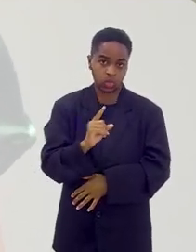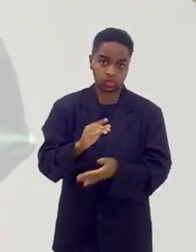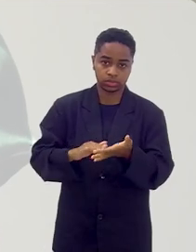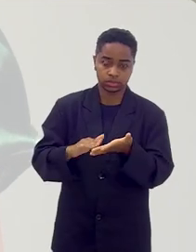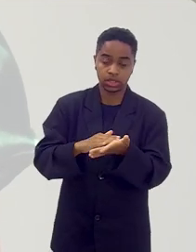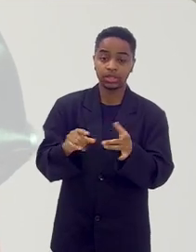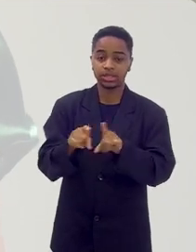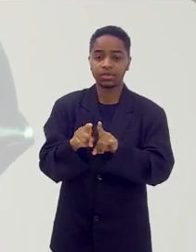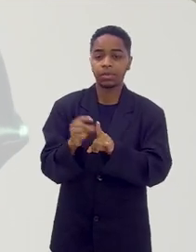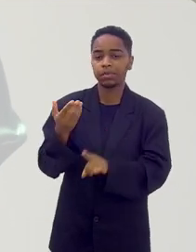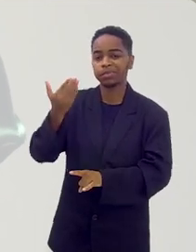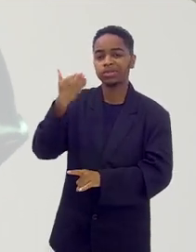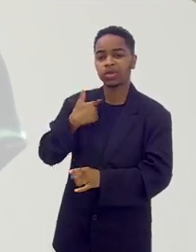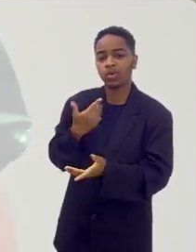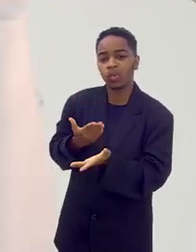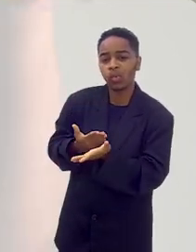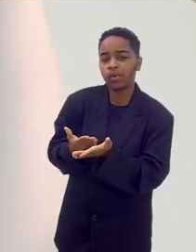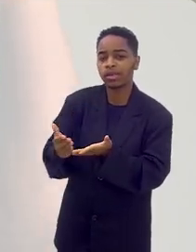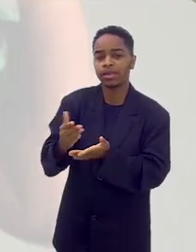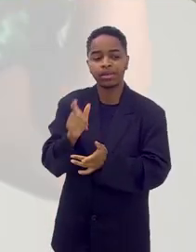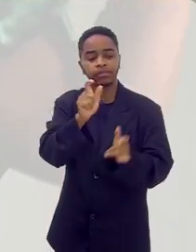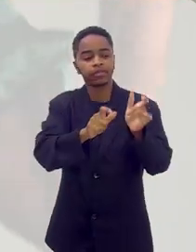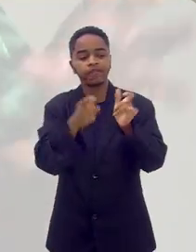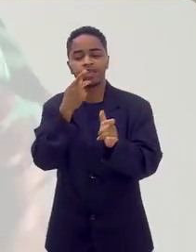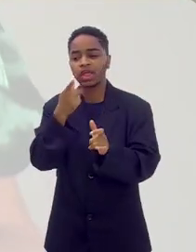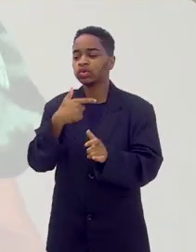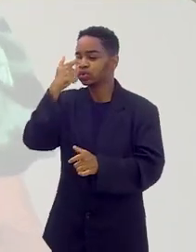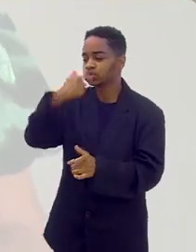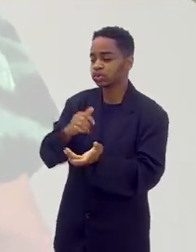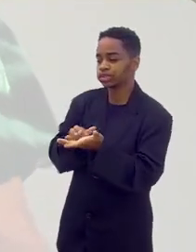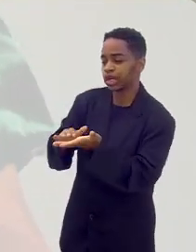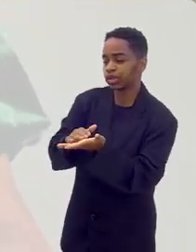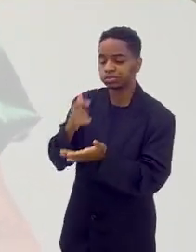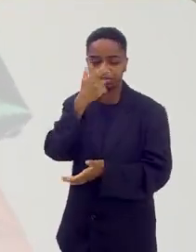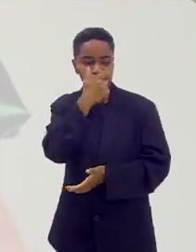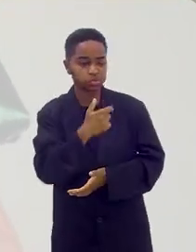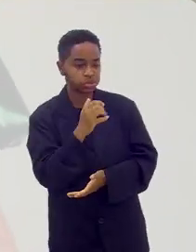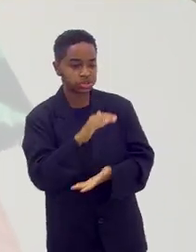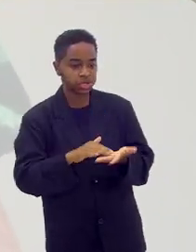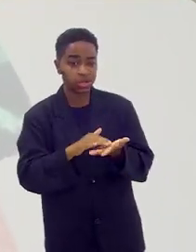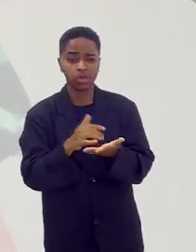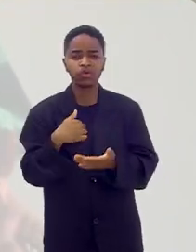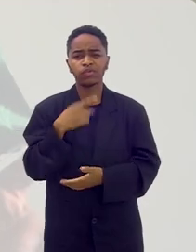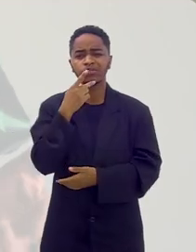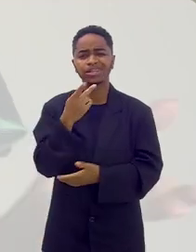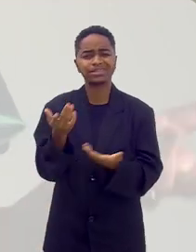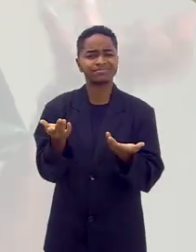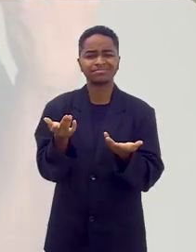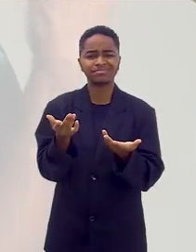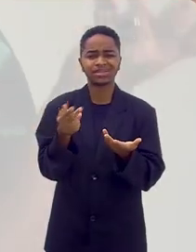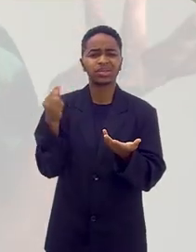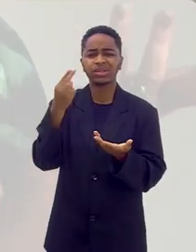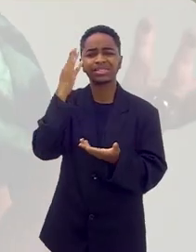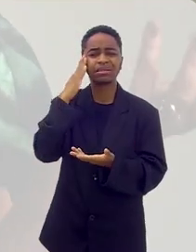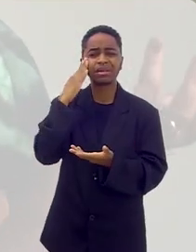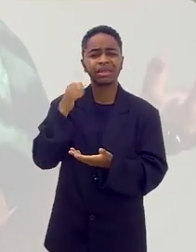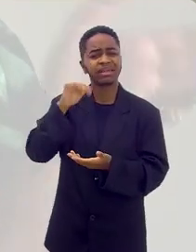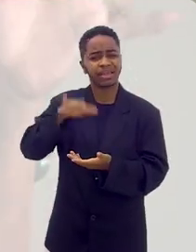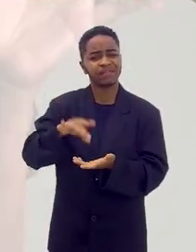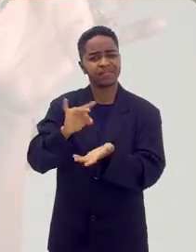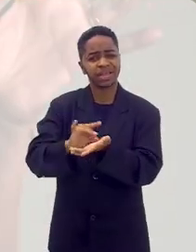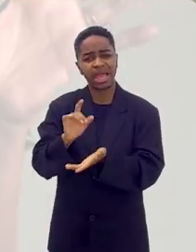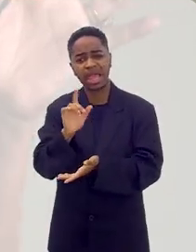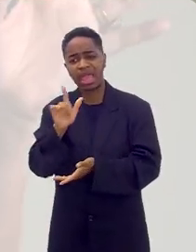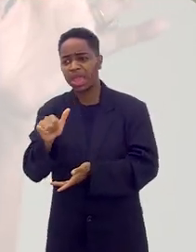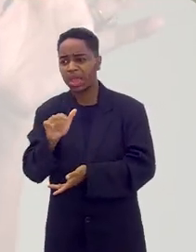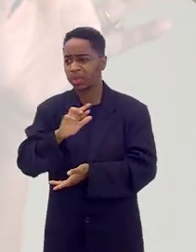Até quando eu comecei, era um tal de um dizer que era cigano aqui, o outro dizer que era cigano. E aí eu falei, gente, não dá para saber quem